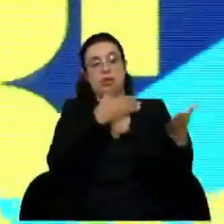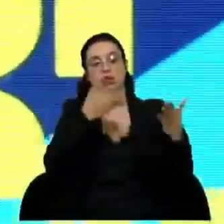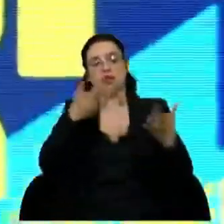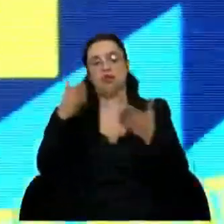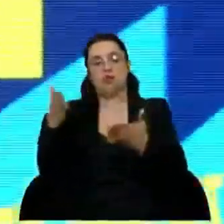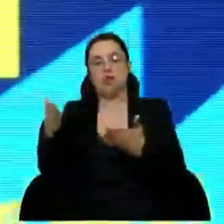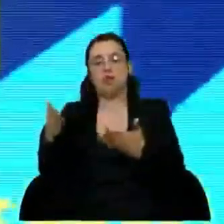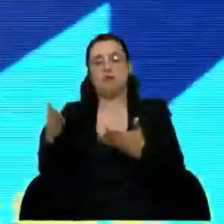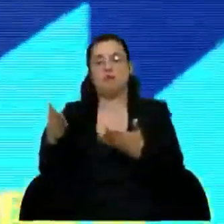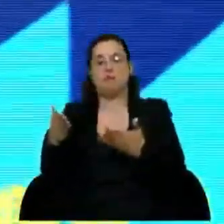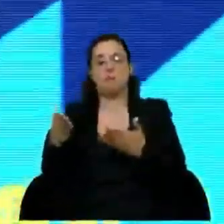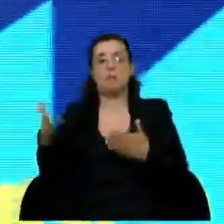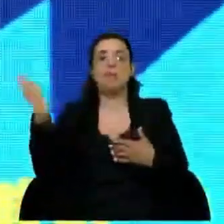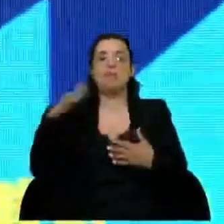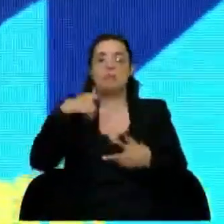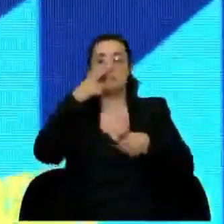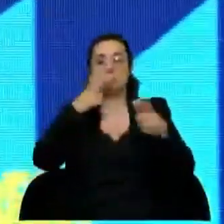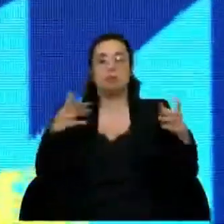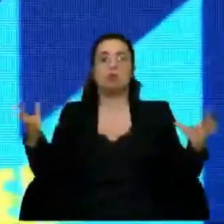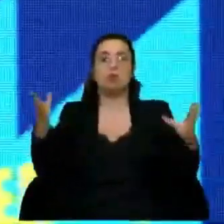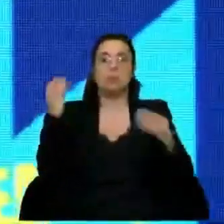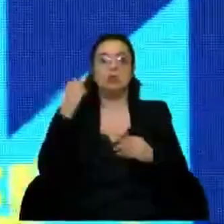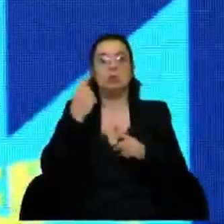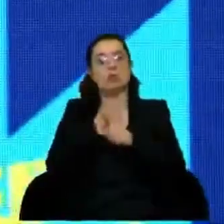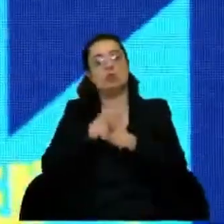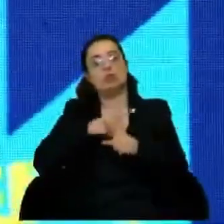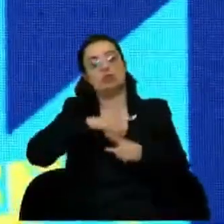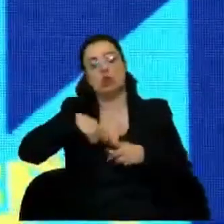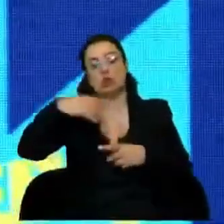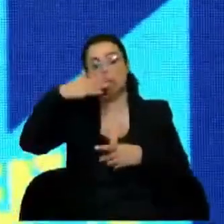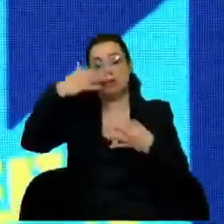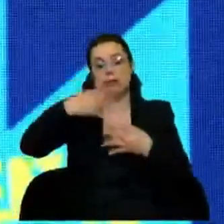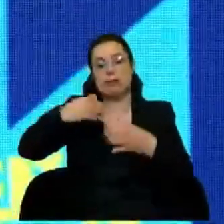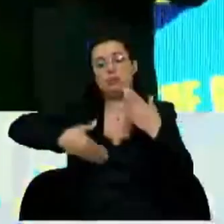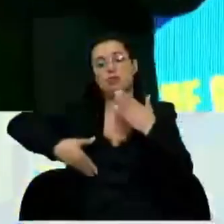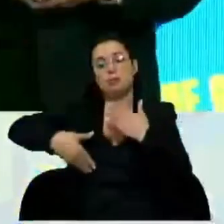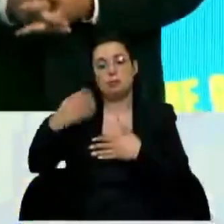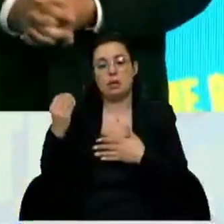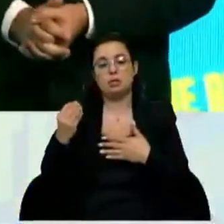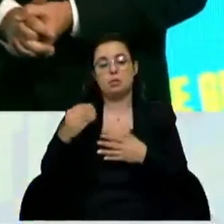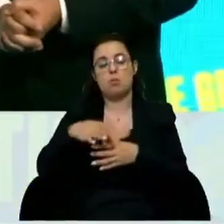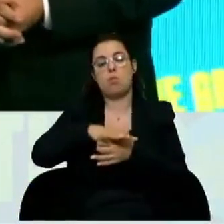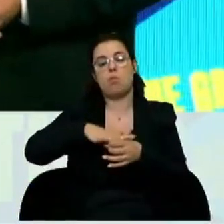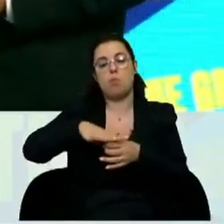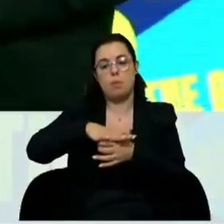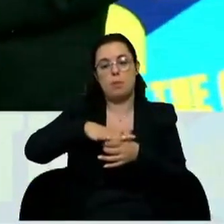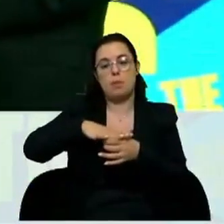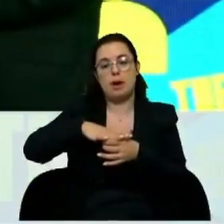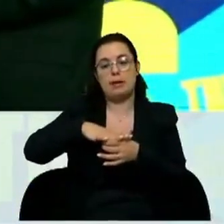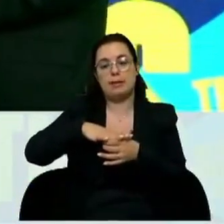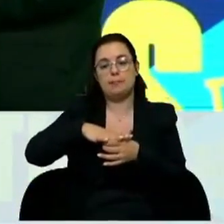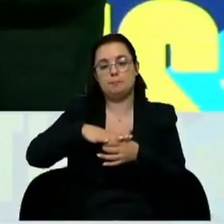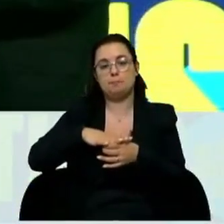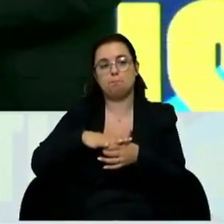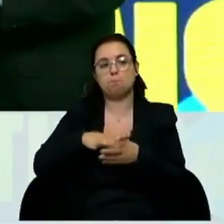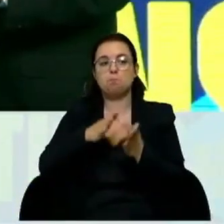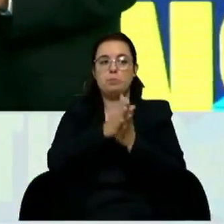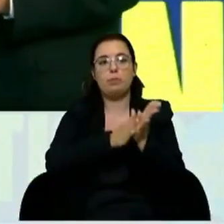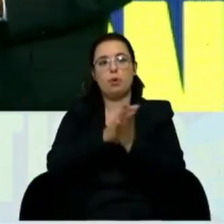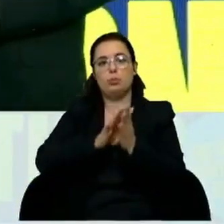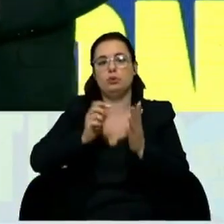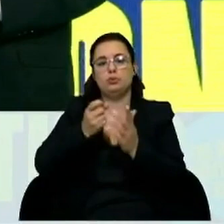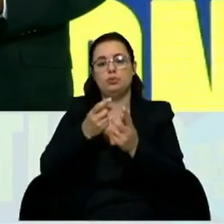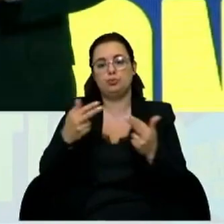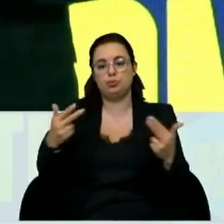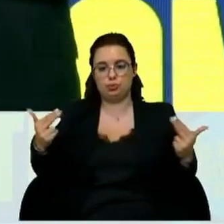de facto, a trazer mais pessoas para aquilo que nós acreditamos que possa ser, ou que é, um setor cheio de oportunidades.